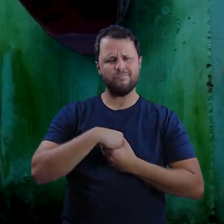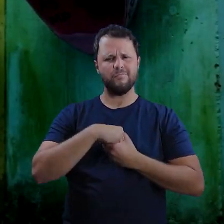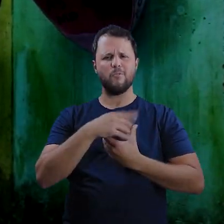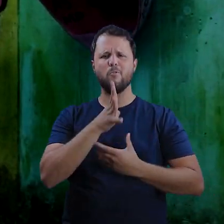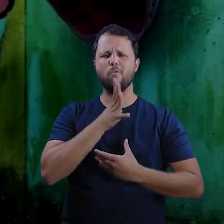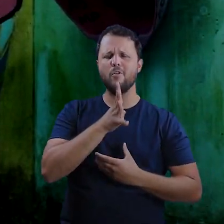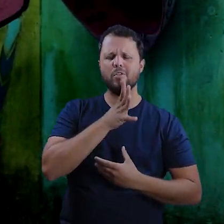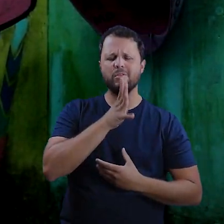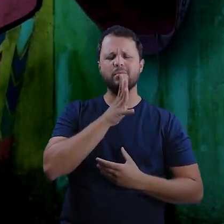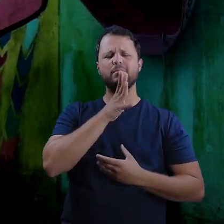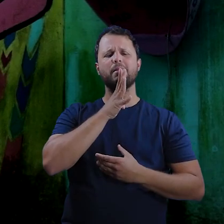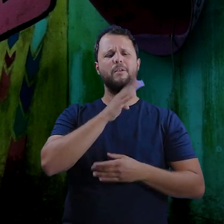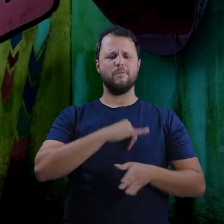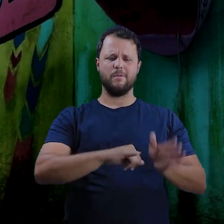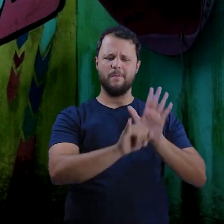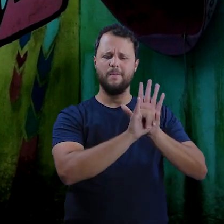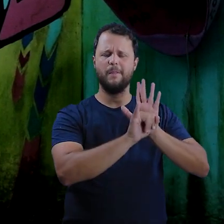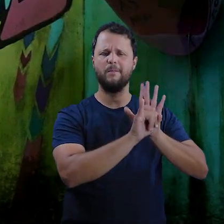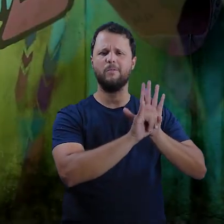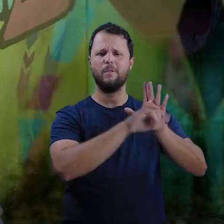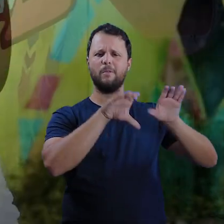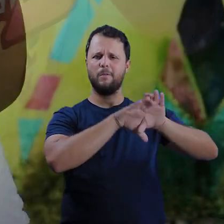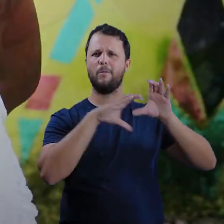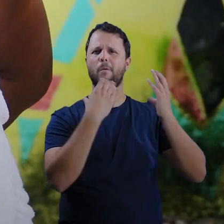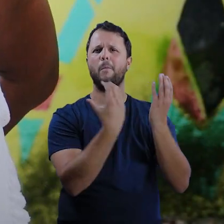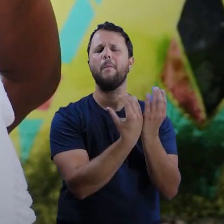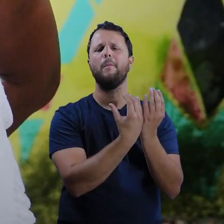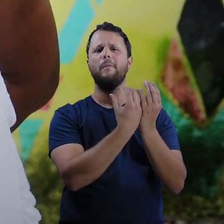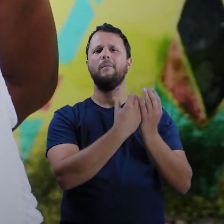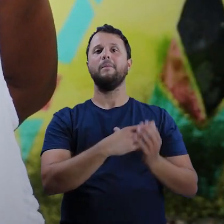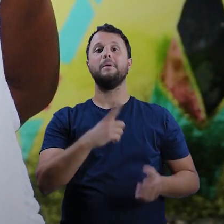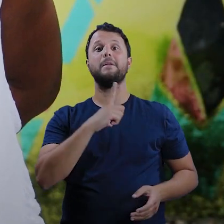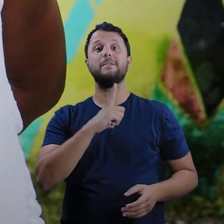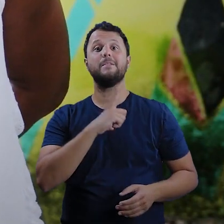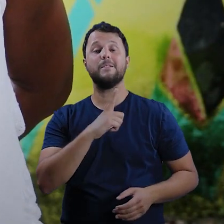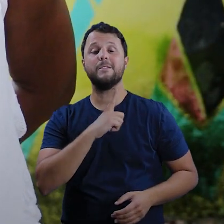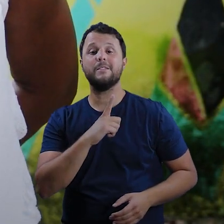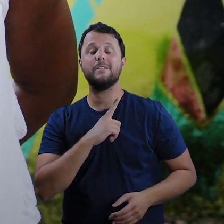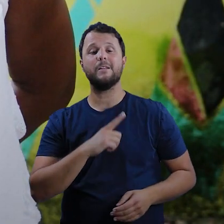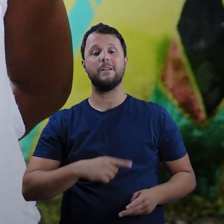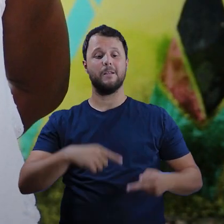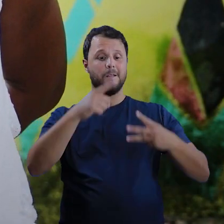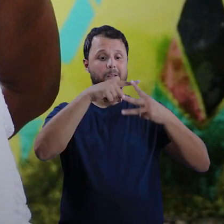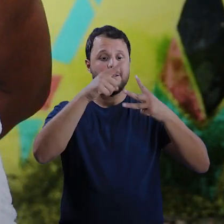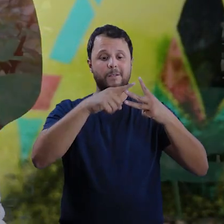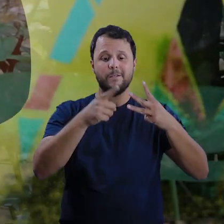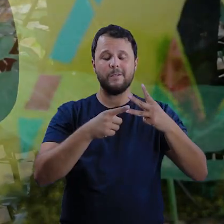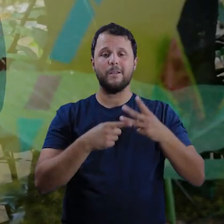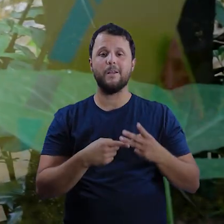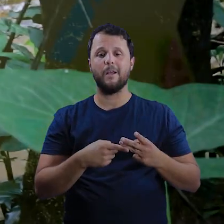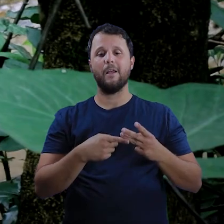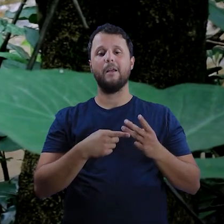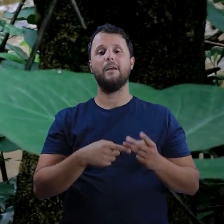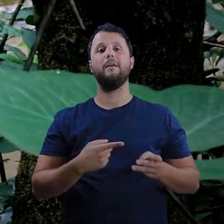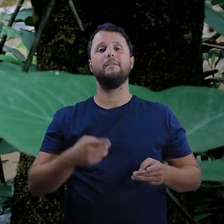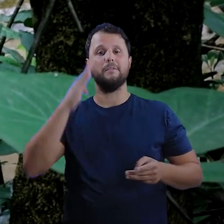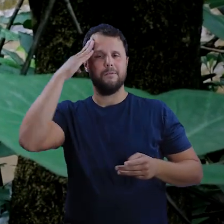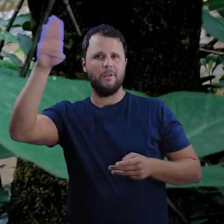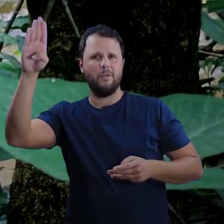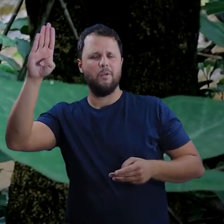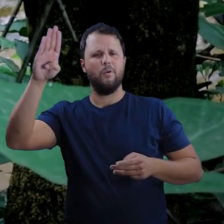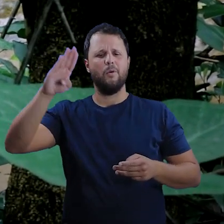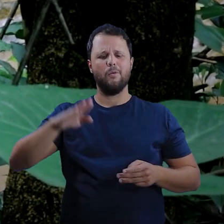e identitário da comunidade. O quilombo Mangueiras tem três pontos principais, assim, né? Cuidado com a